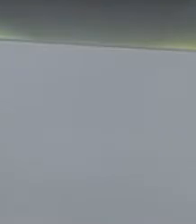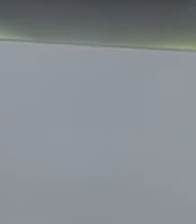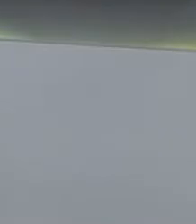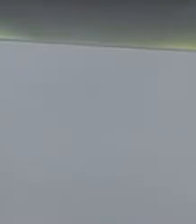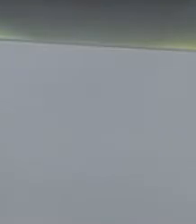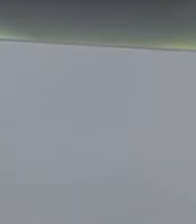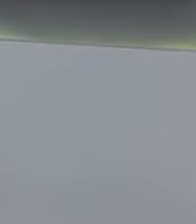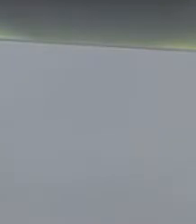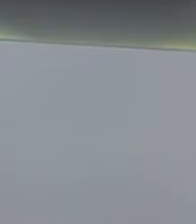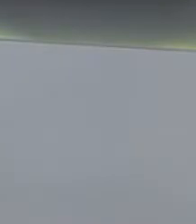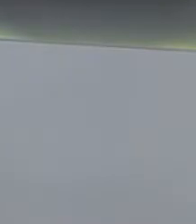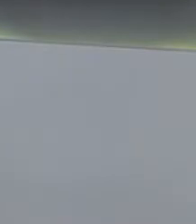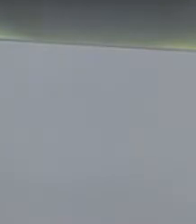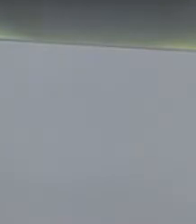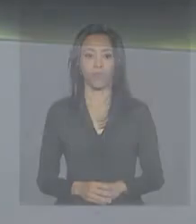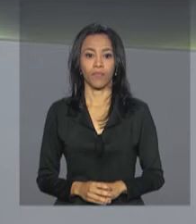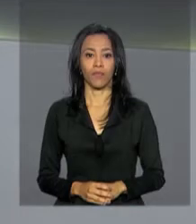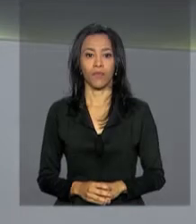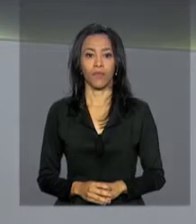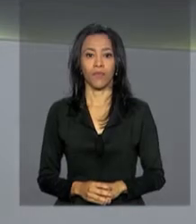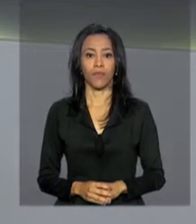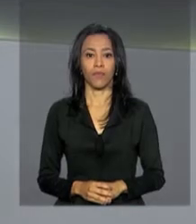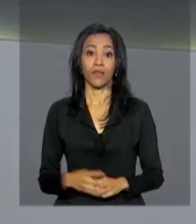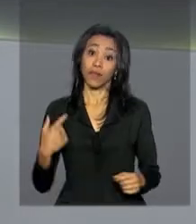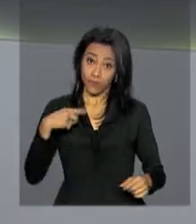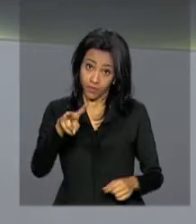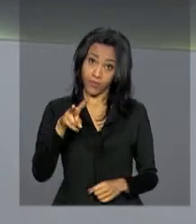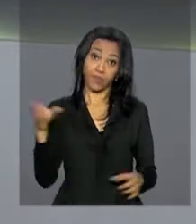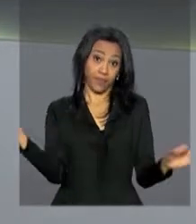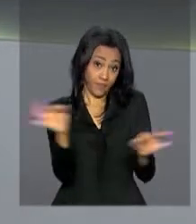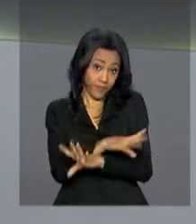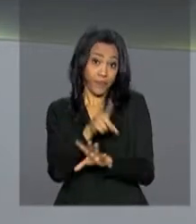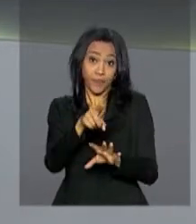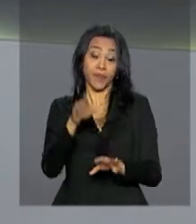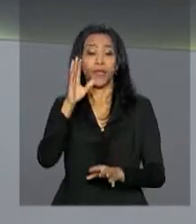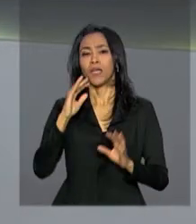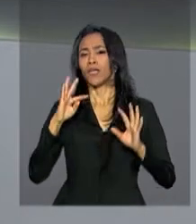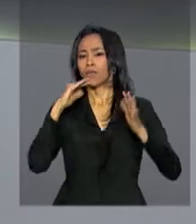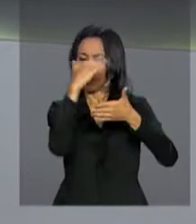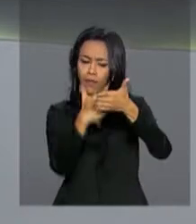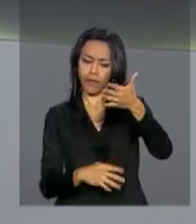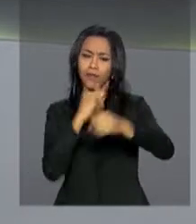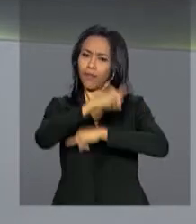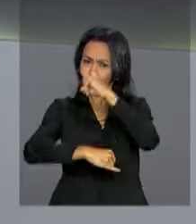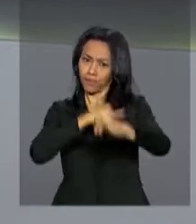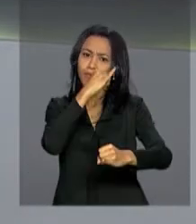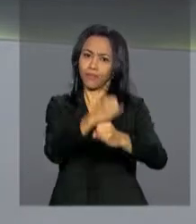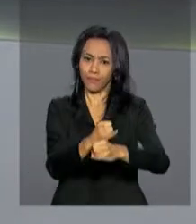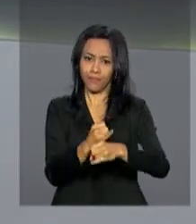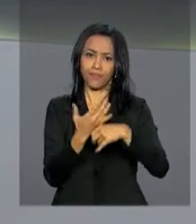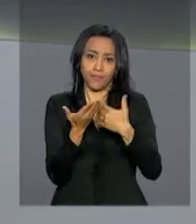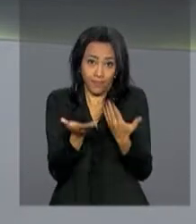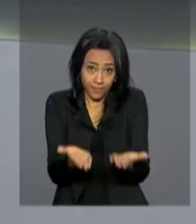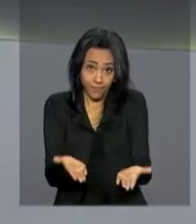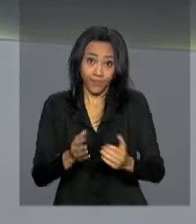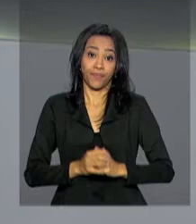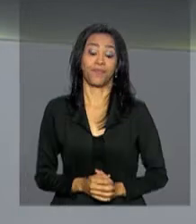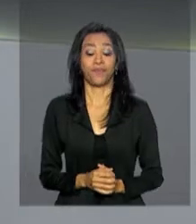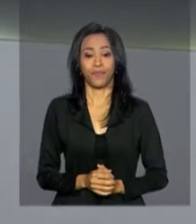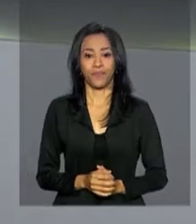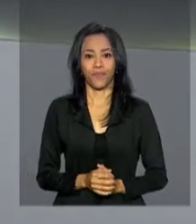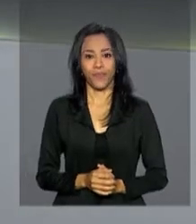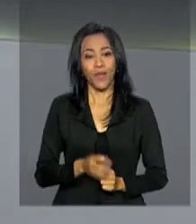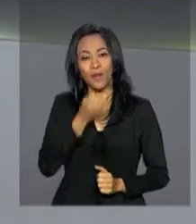Nós ficamos por aqui, você pode rever as reportagens no YouTube e toda a nossa programação também está na página da NBR na internet.